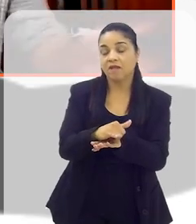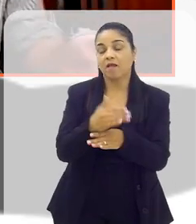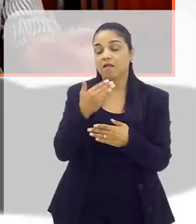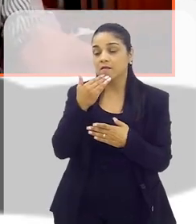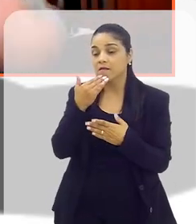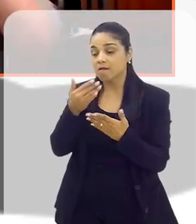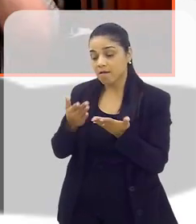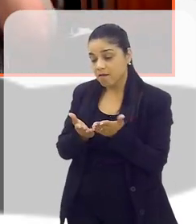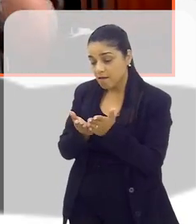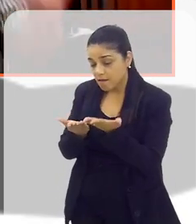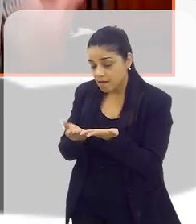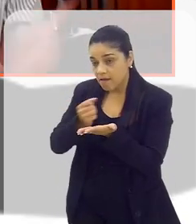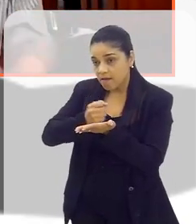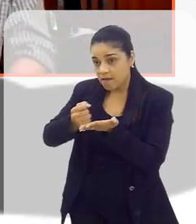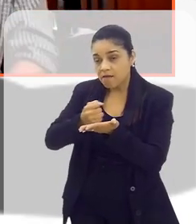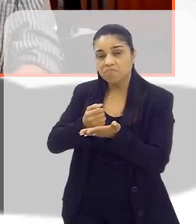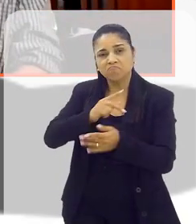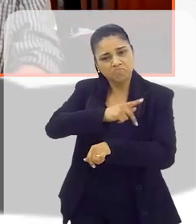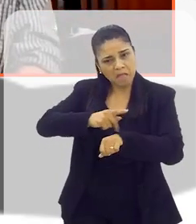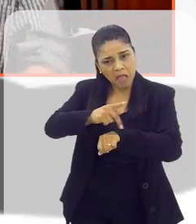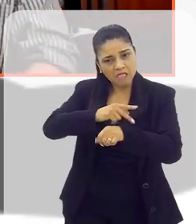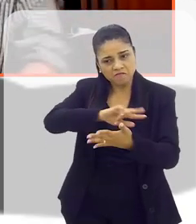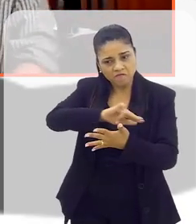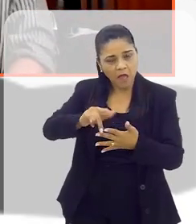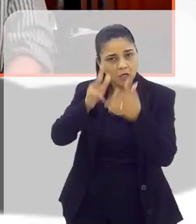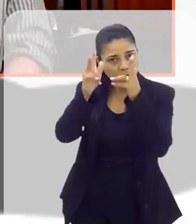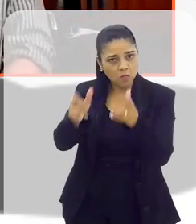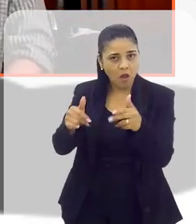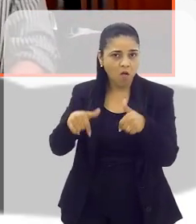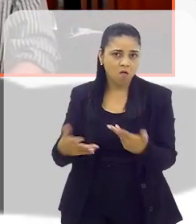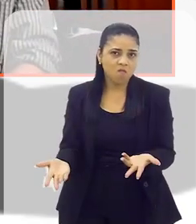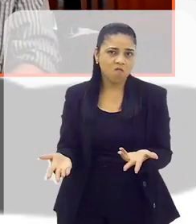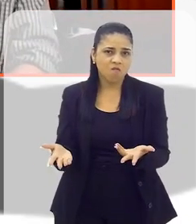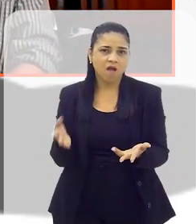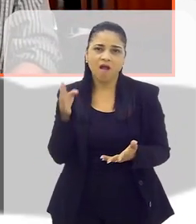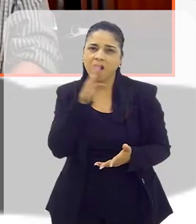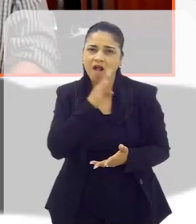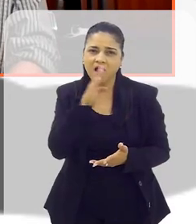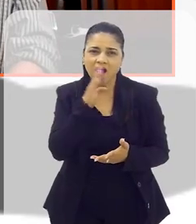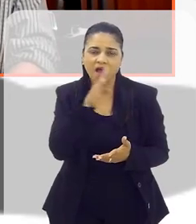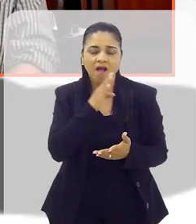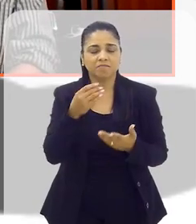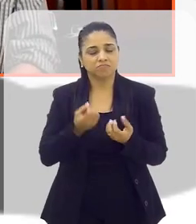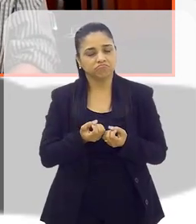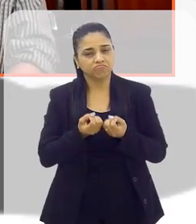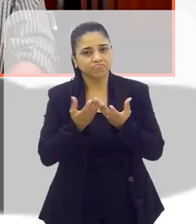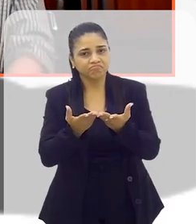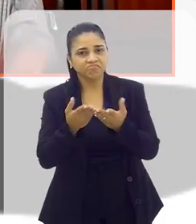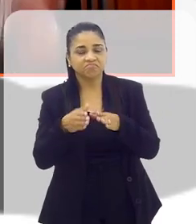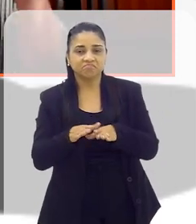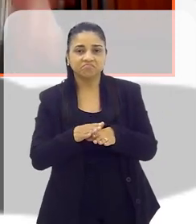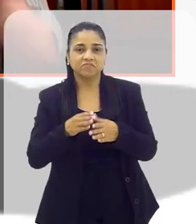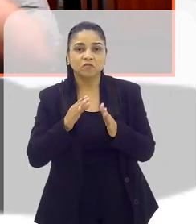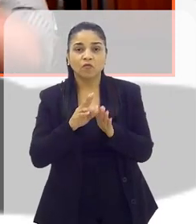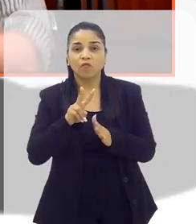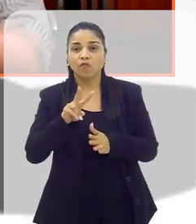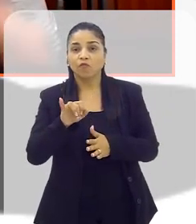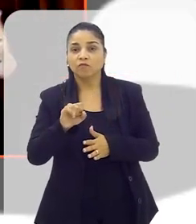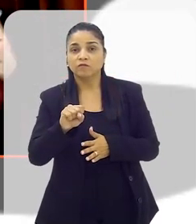vai acontecer. Vários países já têm esse formato. Então, é um formato rápido, em que o visto é concedido. A